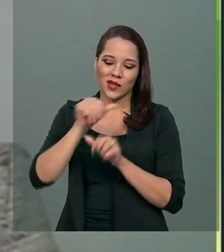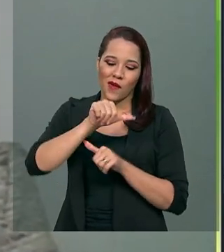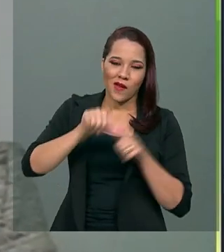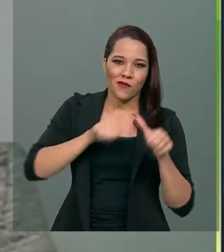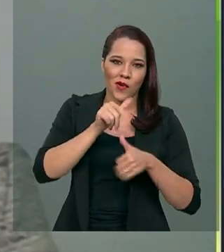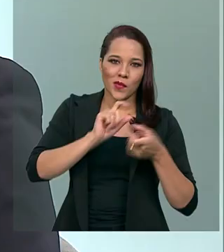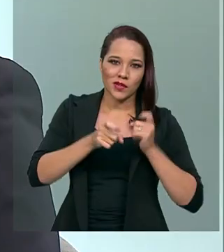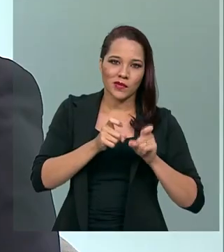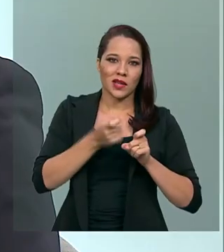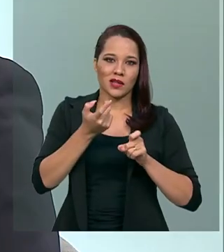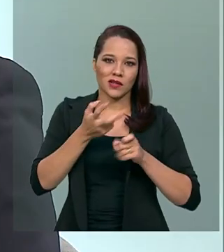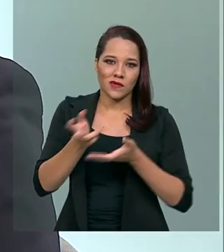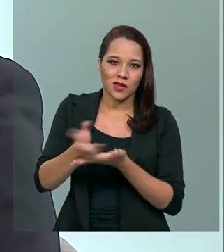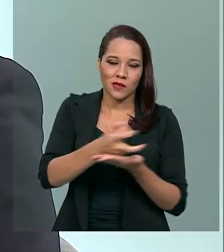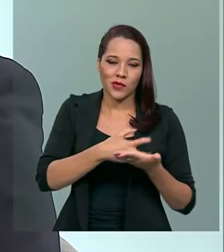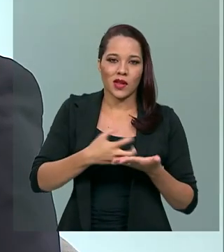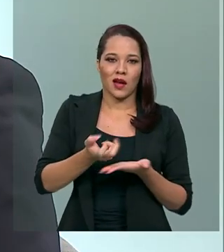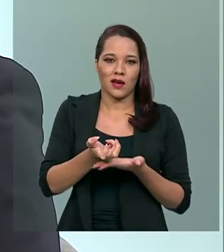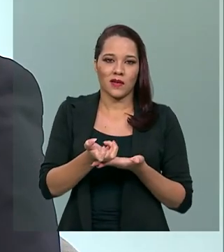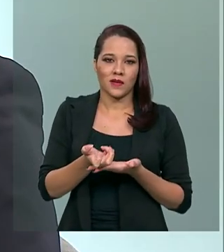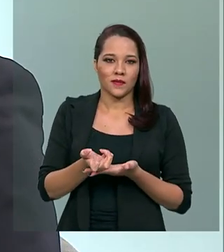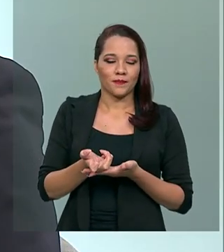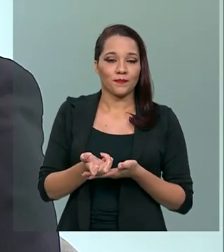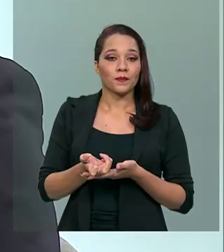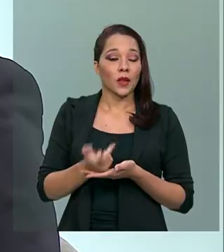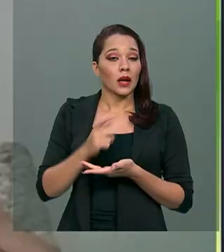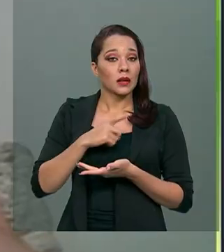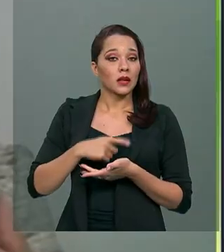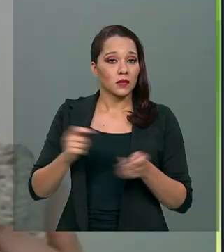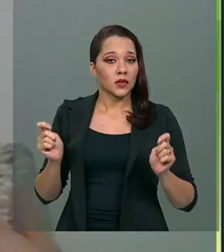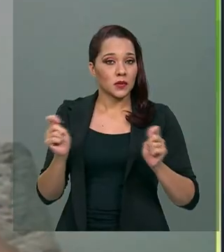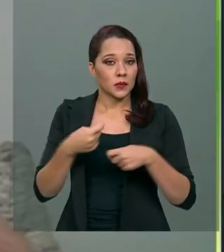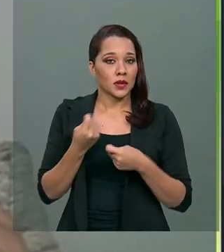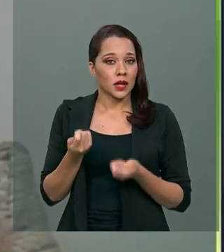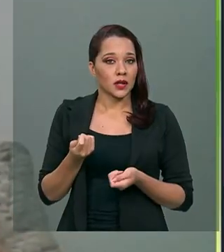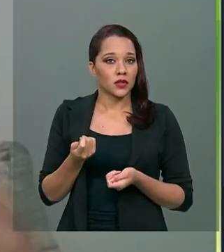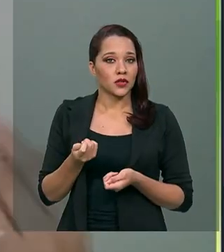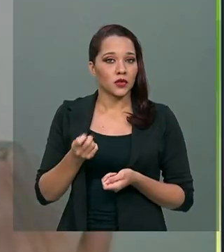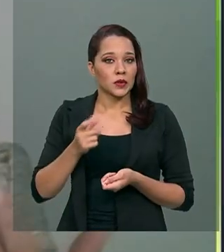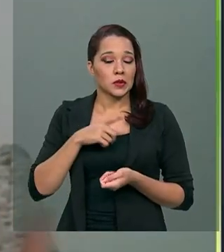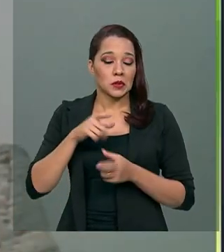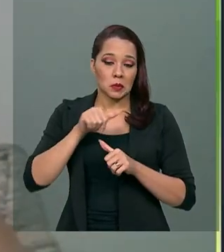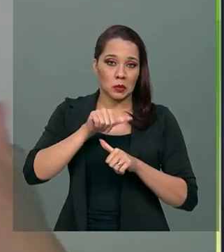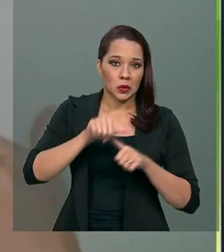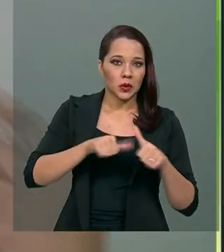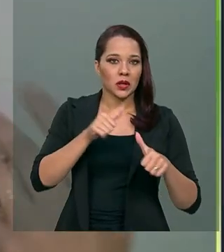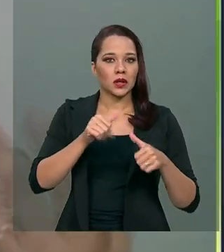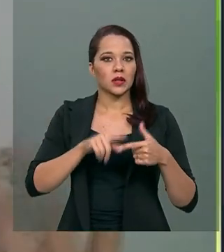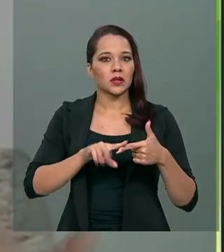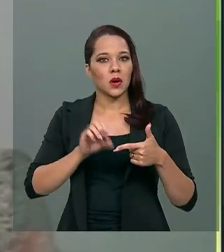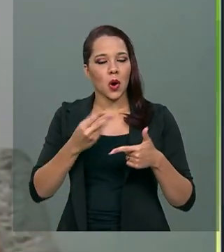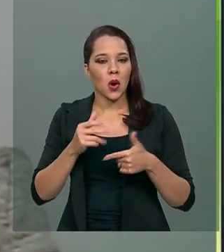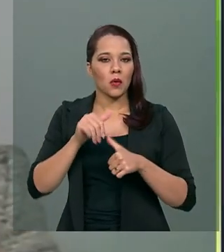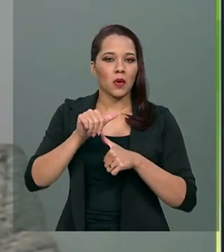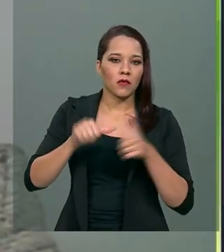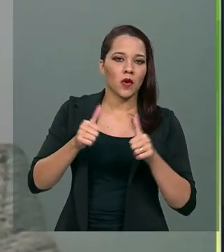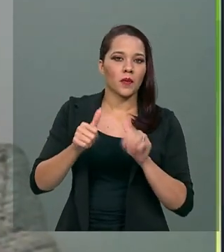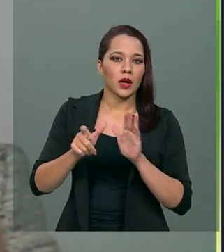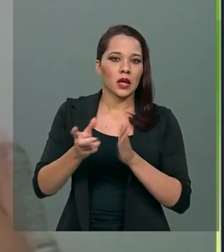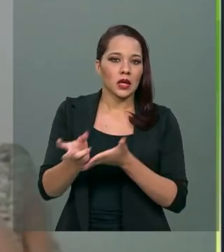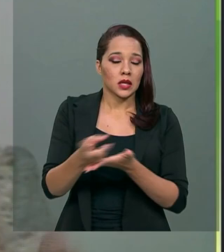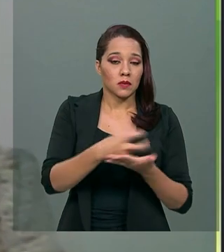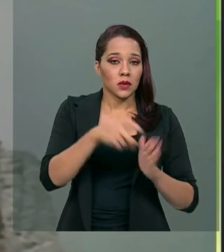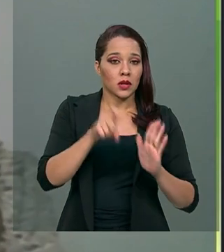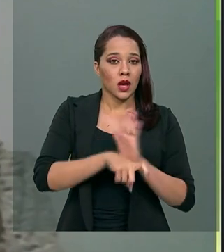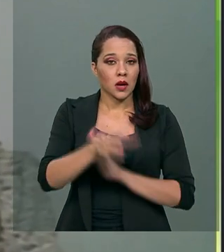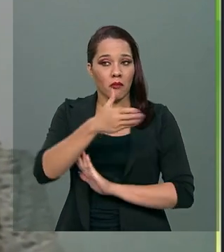tributária pontual. E há possibilidade de uma alteração, de uma reforma tributária que seja